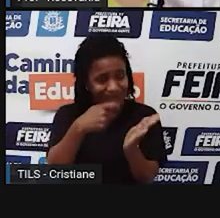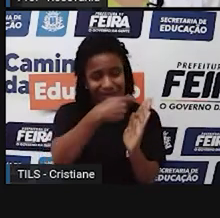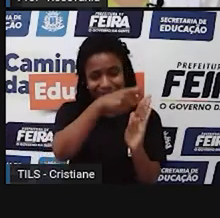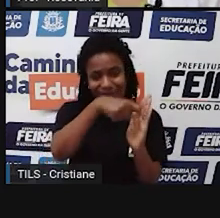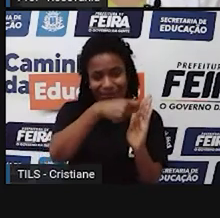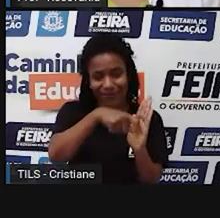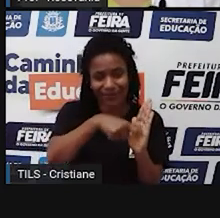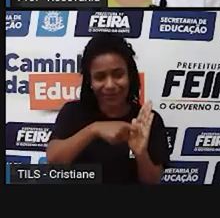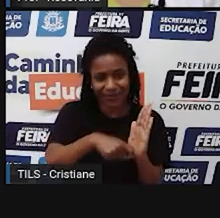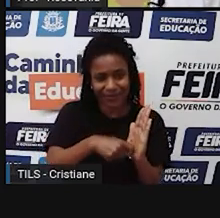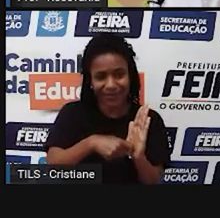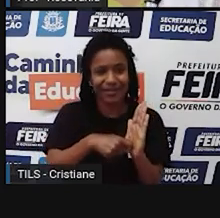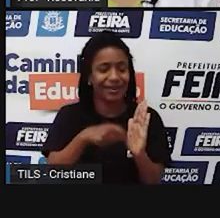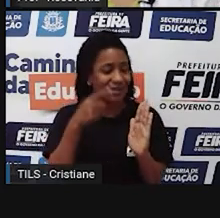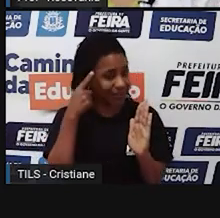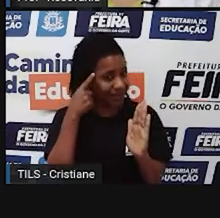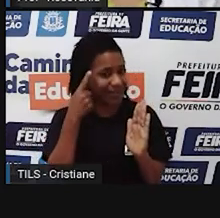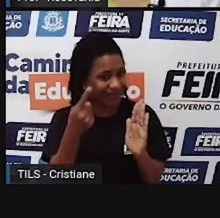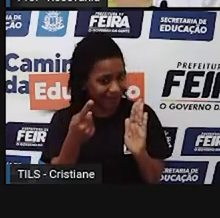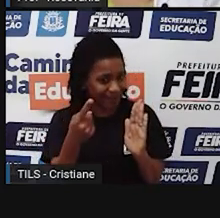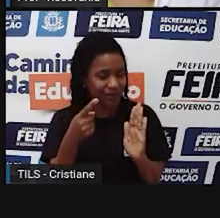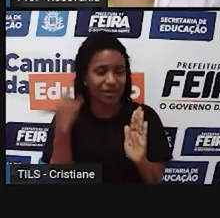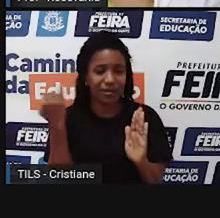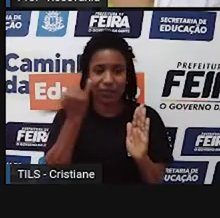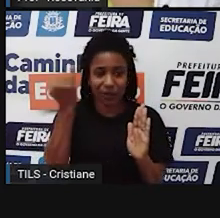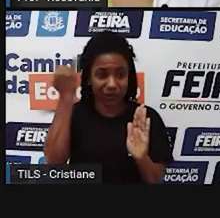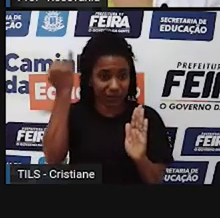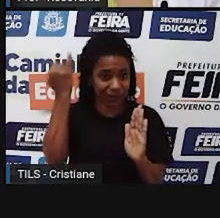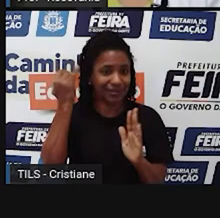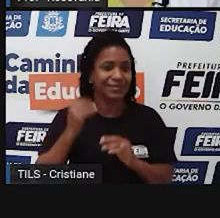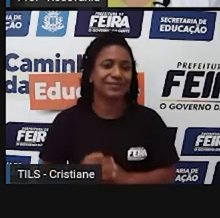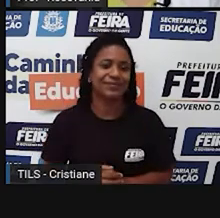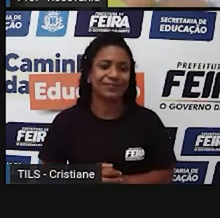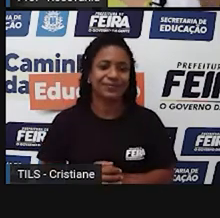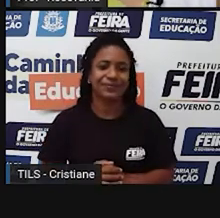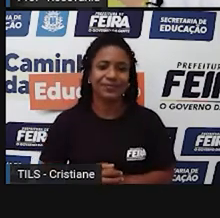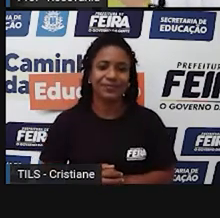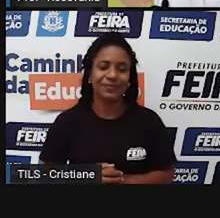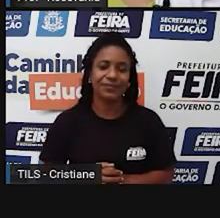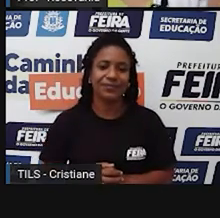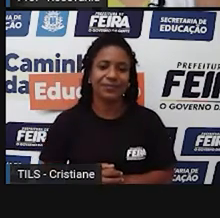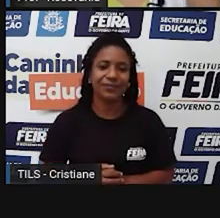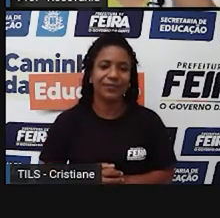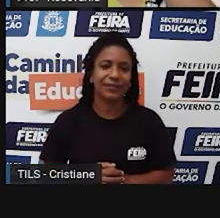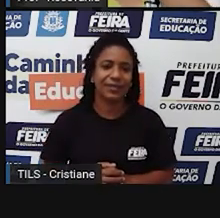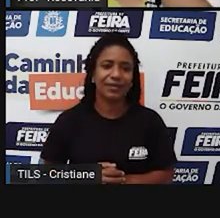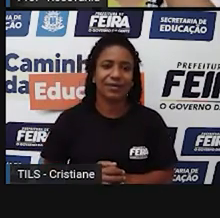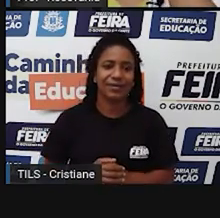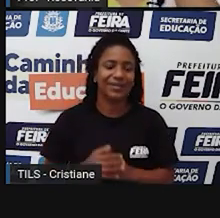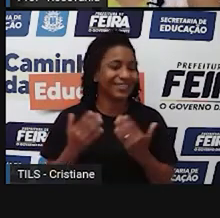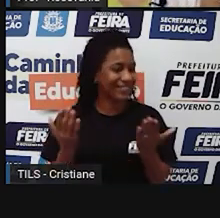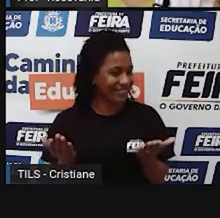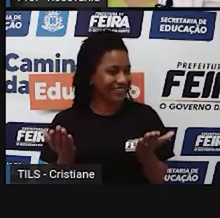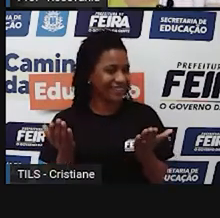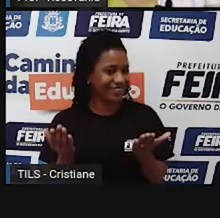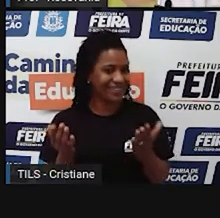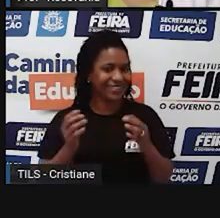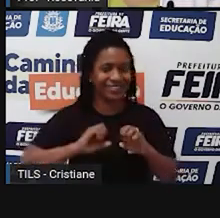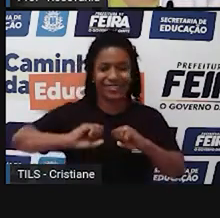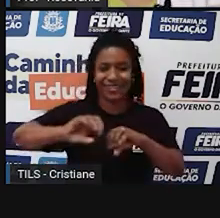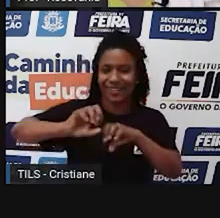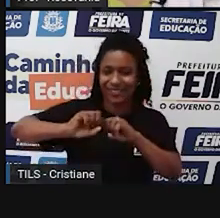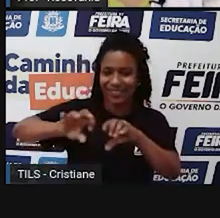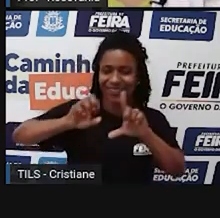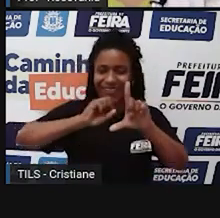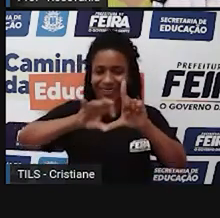do cara não vive sem o barato? Então, vocês entenderam aí. Mais diversos tipos de serviços, tipo esse que eu estou oferecendo para vocês aqui, que é a questão das